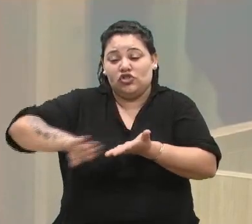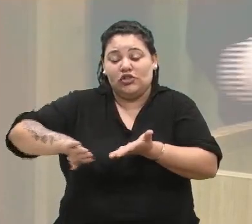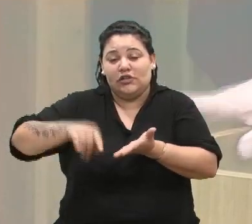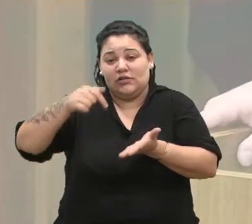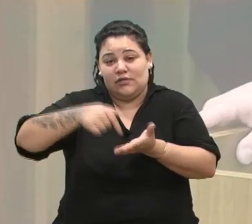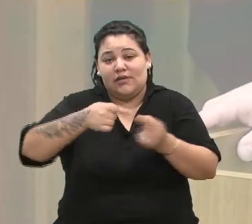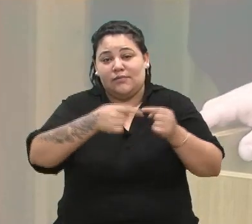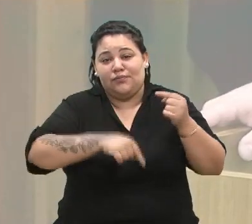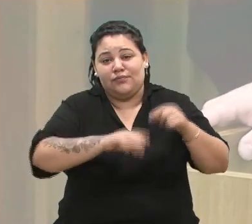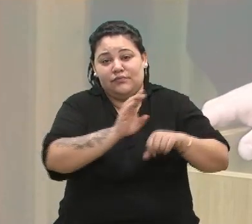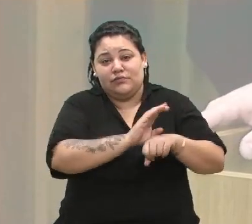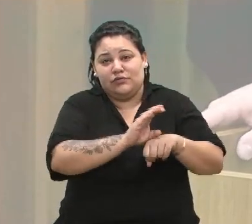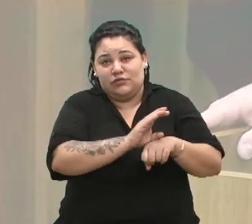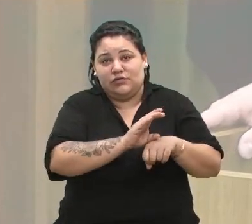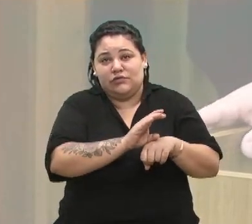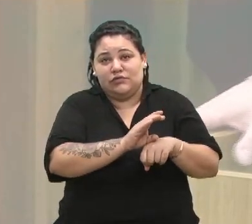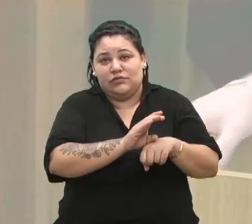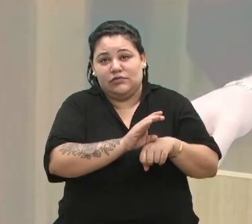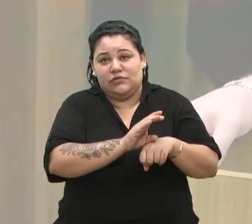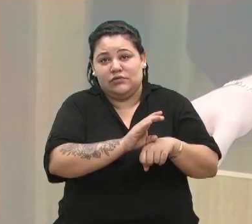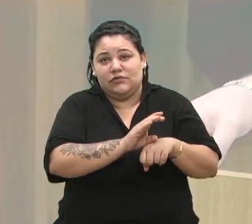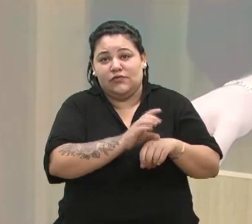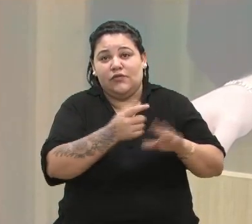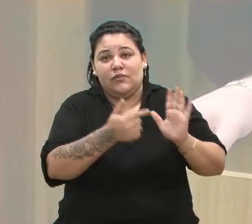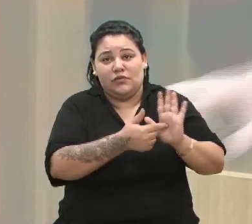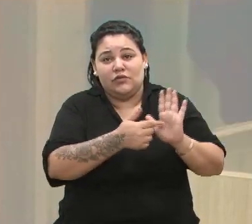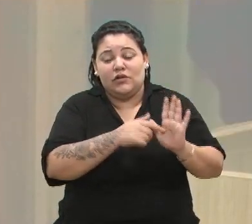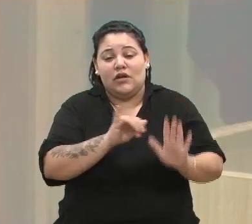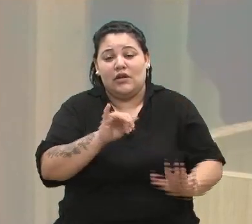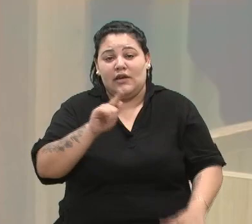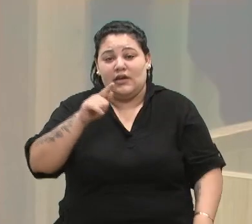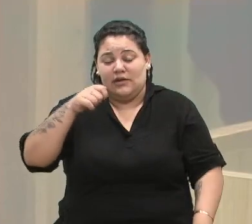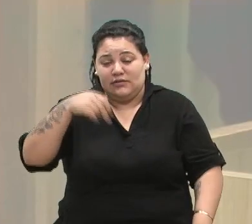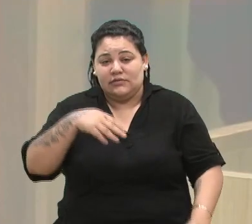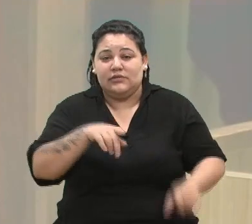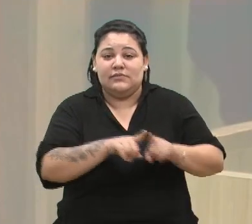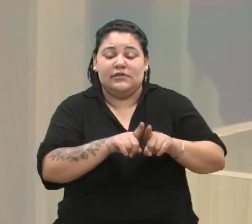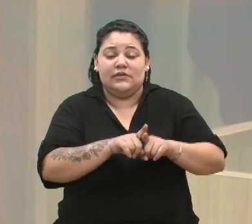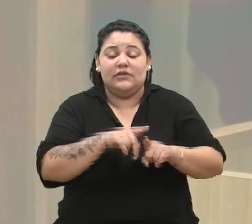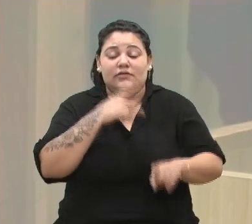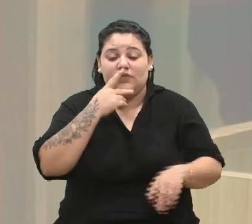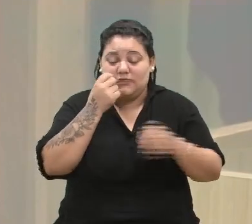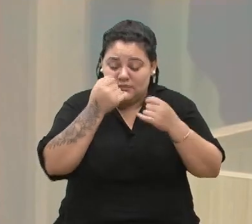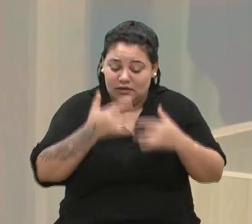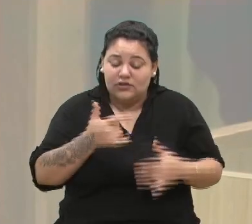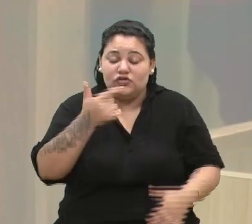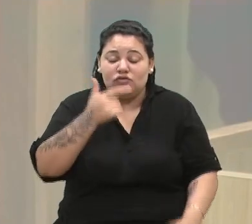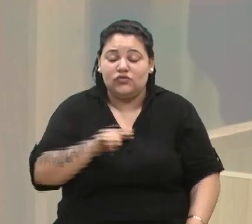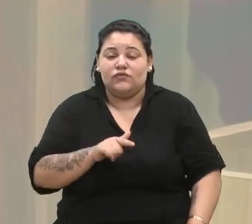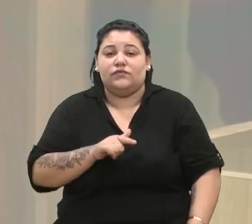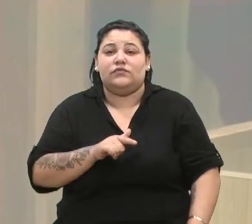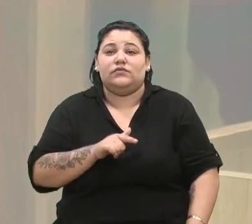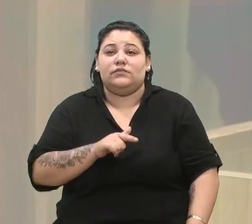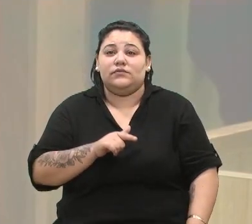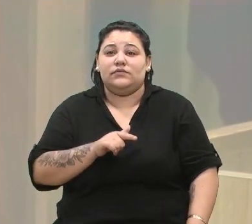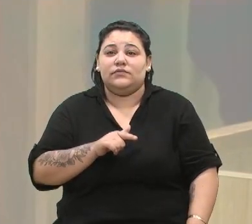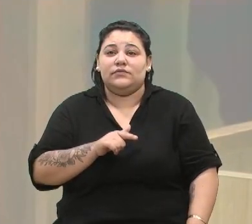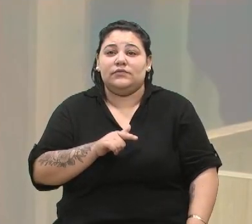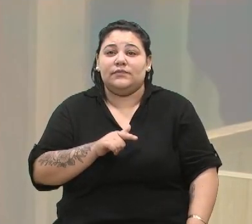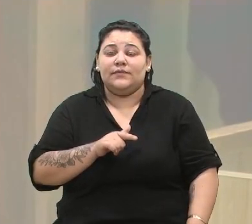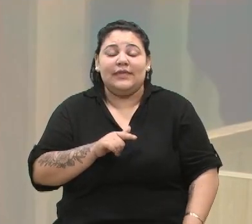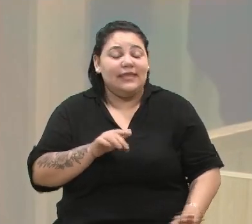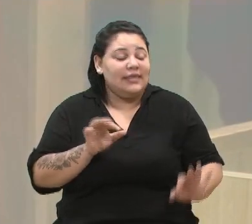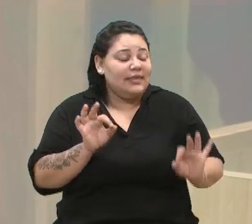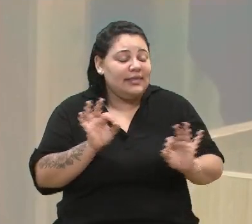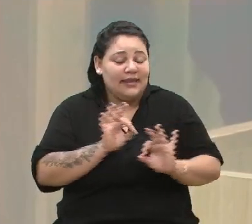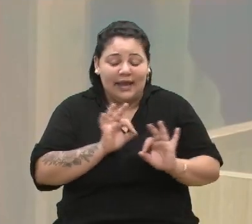inconstitucionalidade que foi apontada pelo IGAM-DPM, que volto a frisar. Não tem nada a